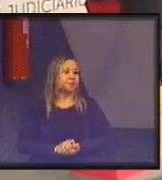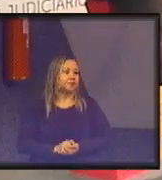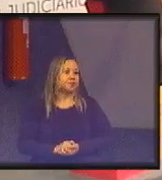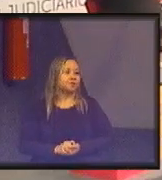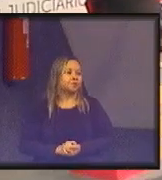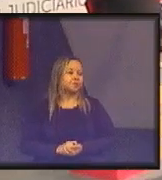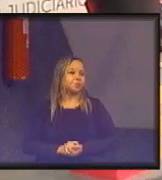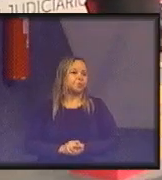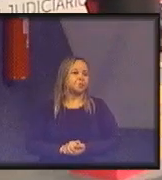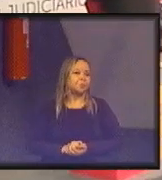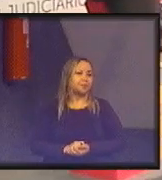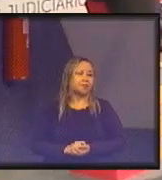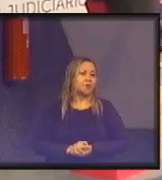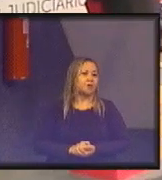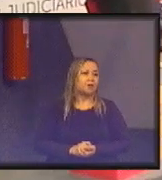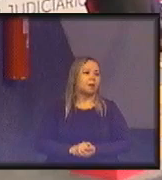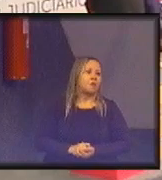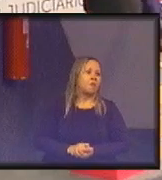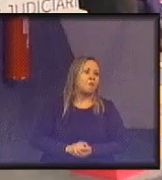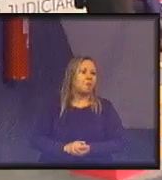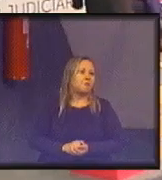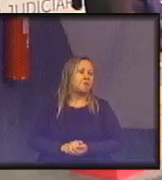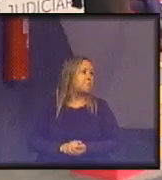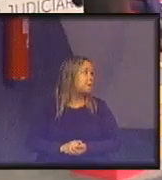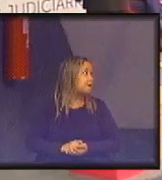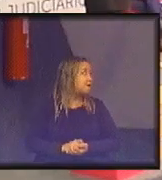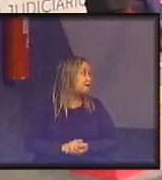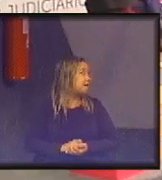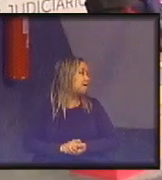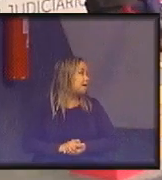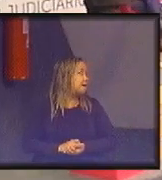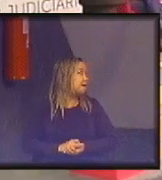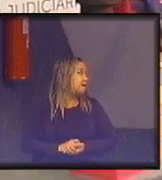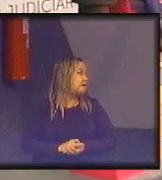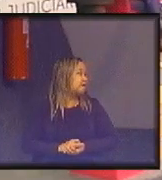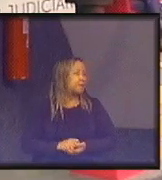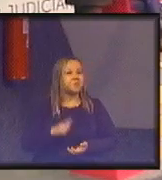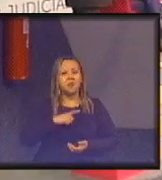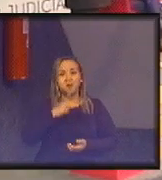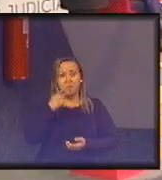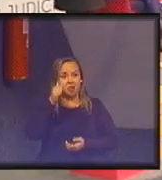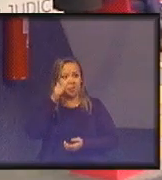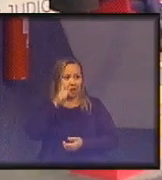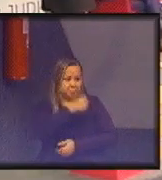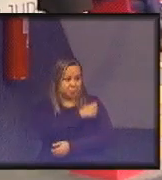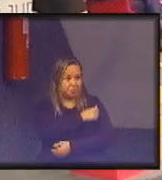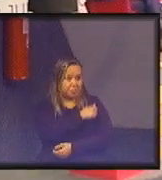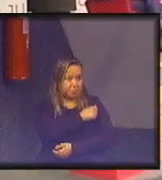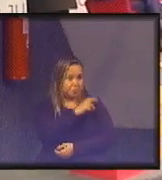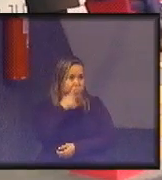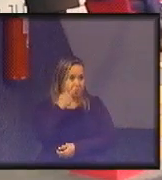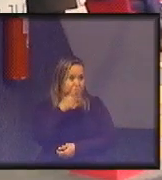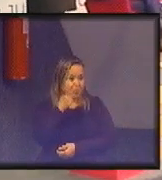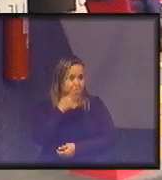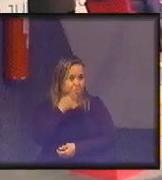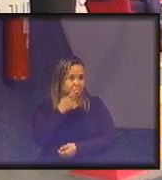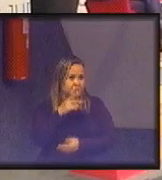desculpa é uma mania minha de professor sempre pedir um retorno sempre ficar esperando